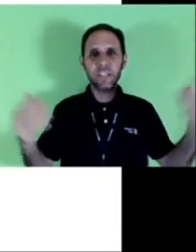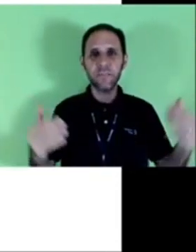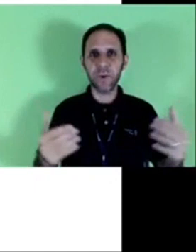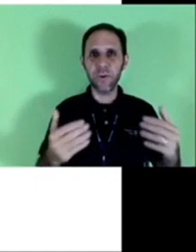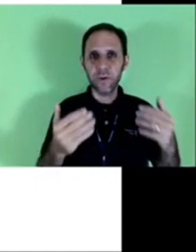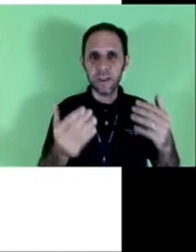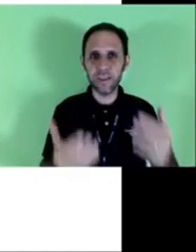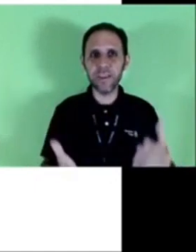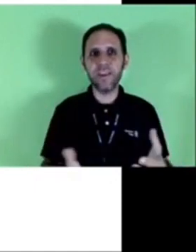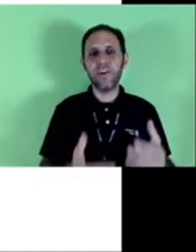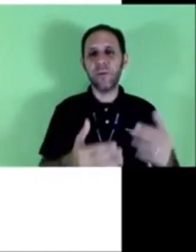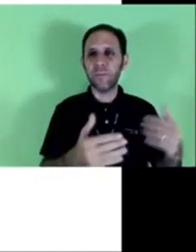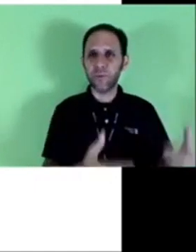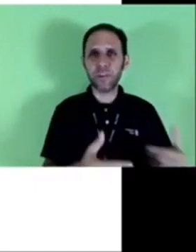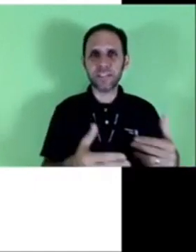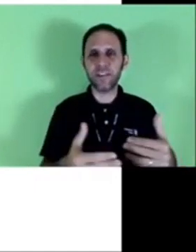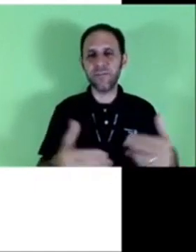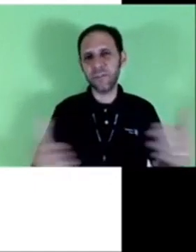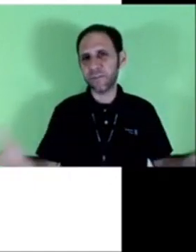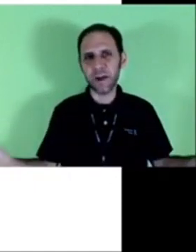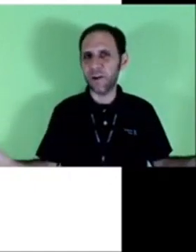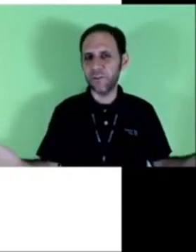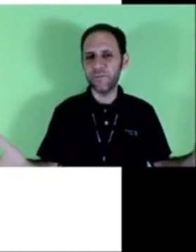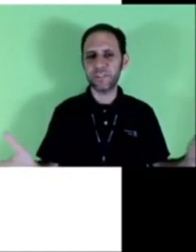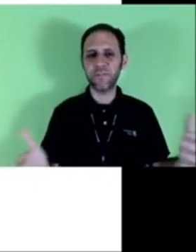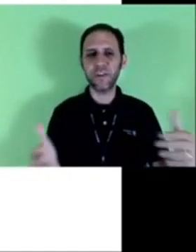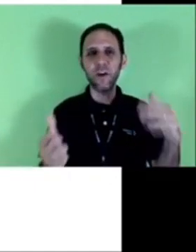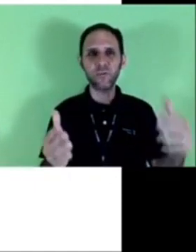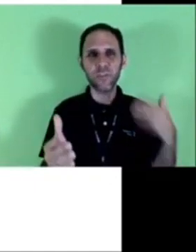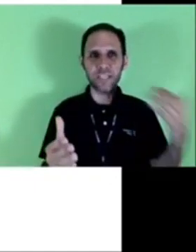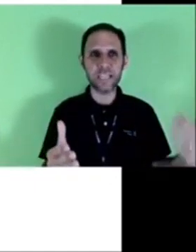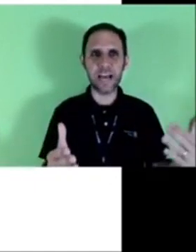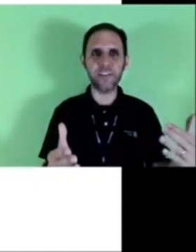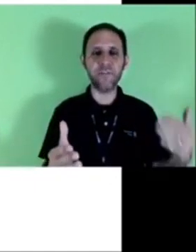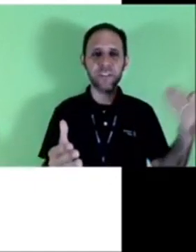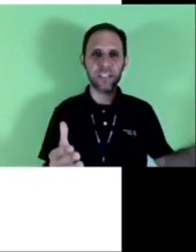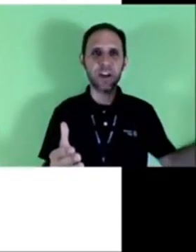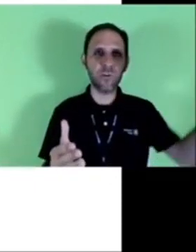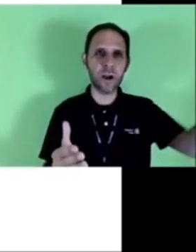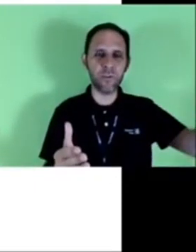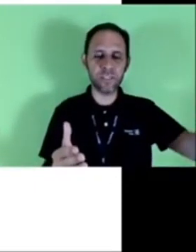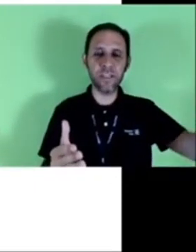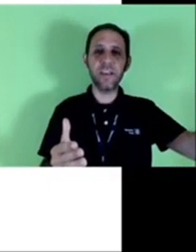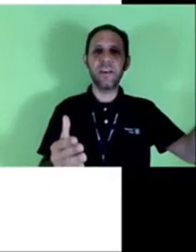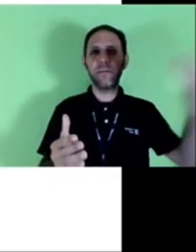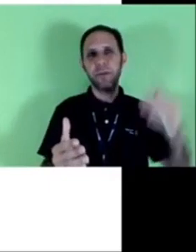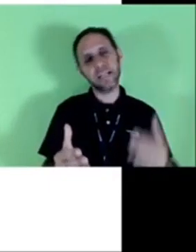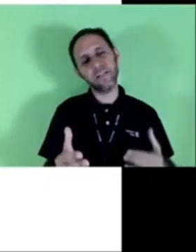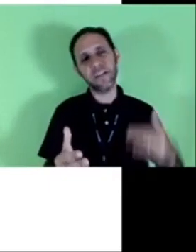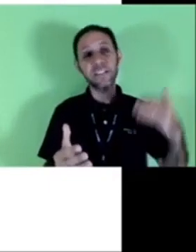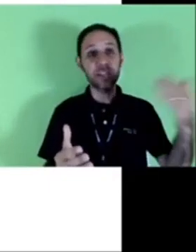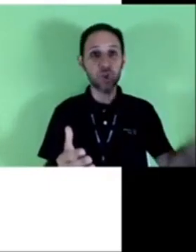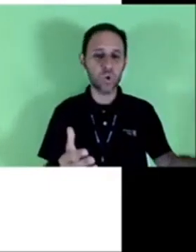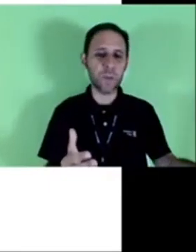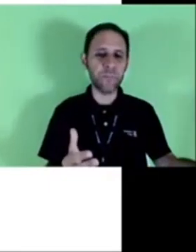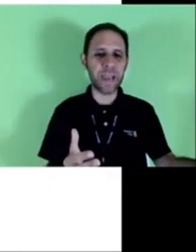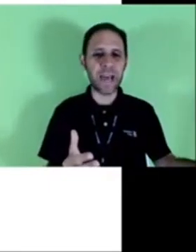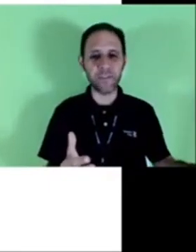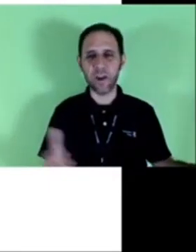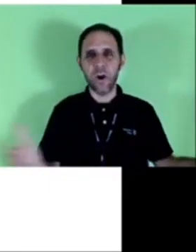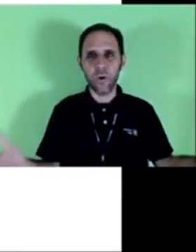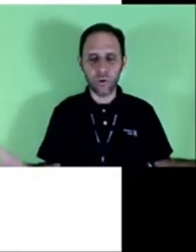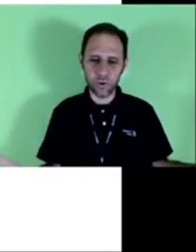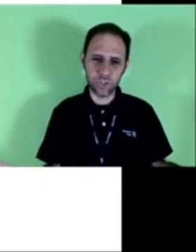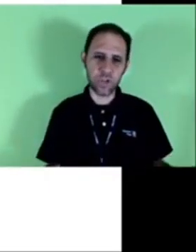você recebeu aí uma procuração verbal. Você foi autorizado em fazer alguma coisa através da sua